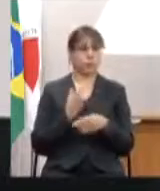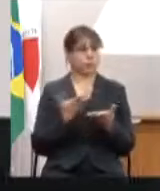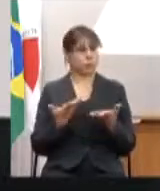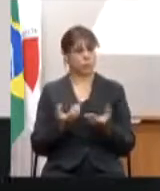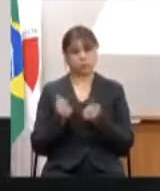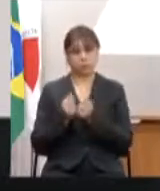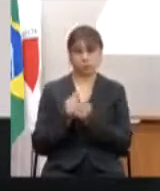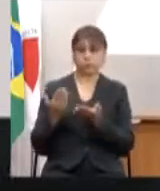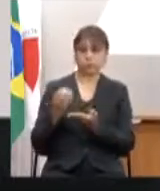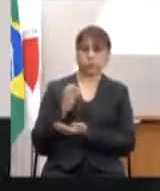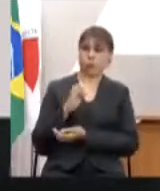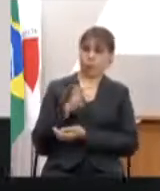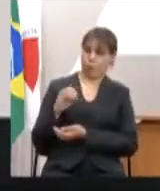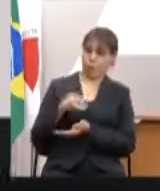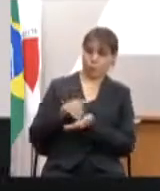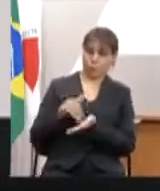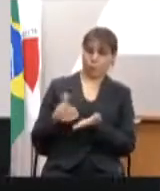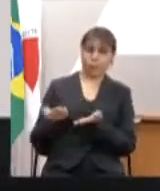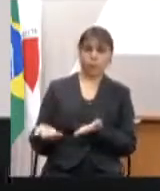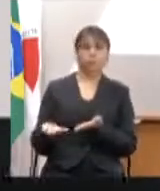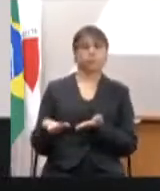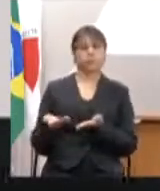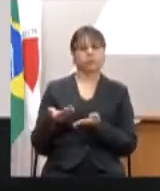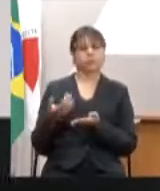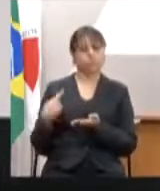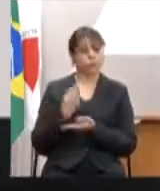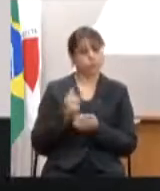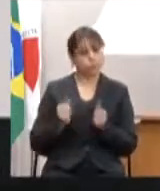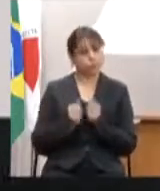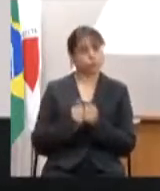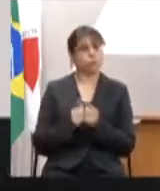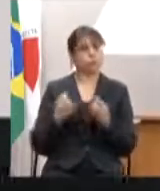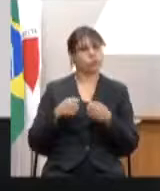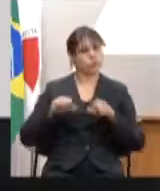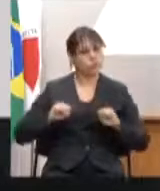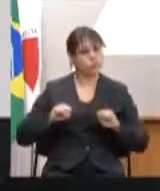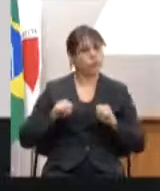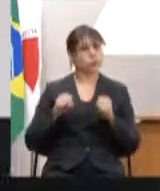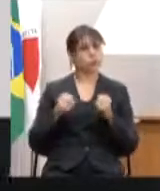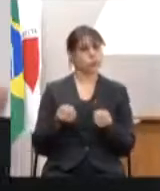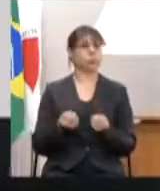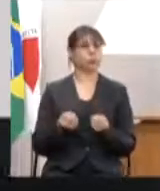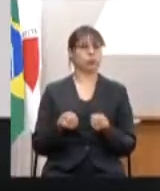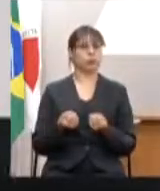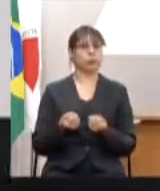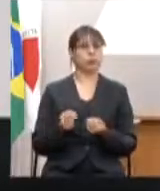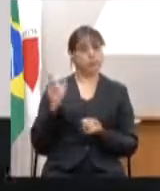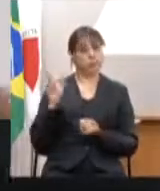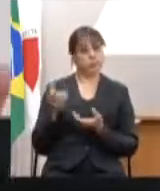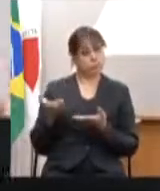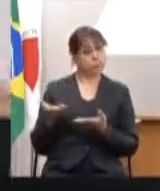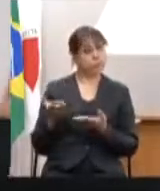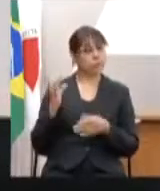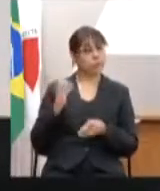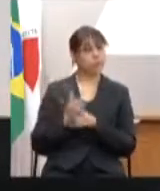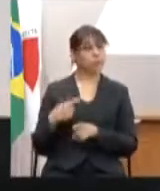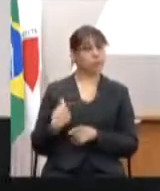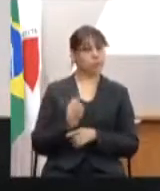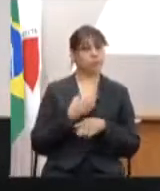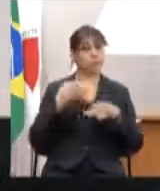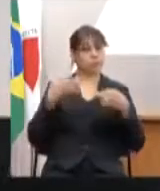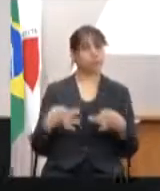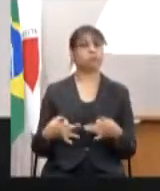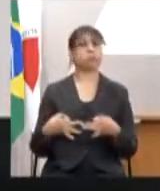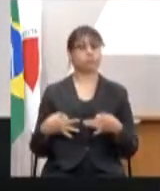representando o Poder Executivo, que nós possamos juntar forças para, e o senhor tenha em nós, com certeza absoluta,